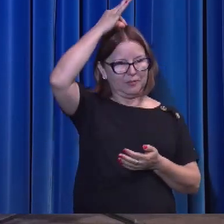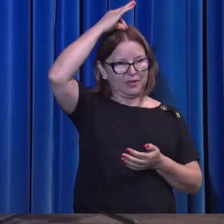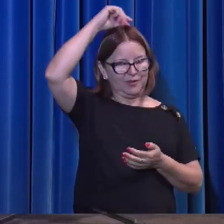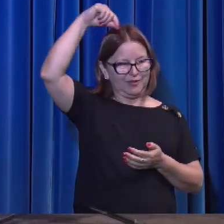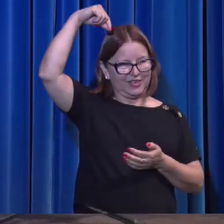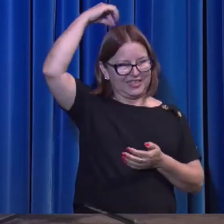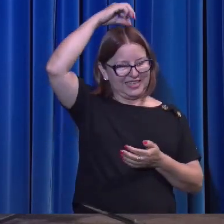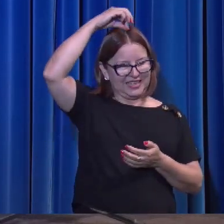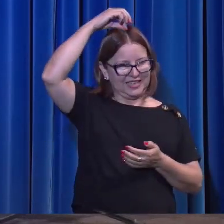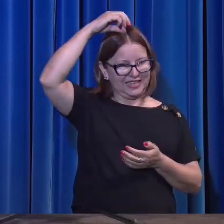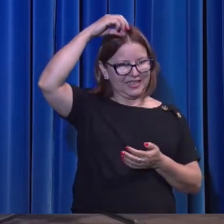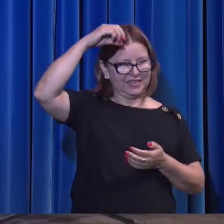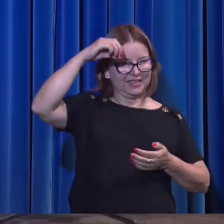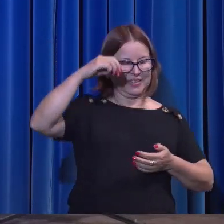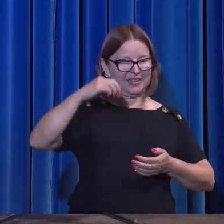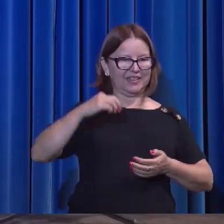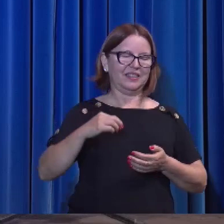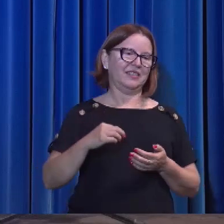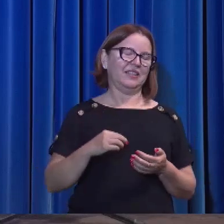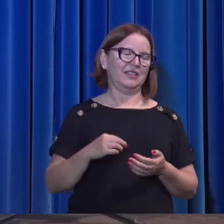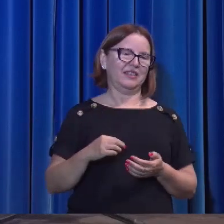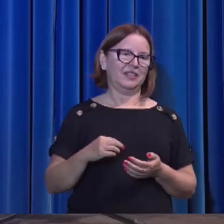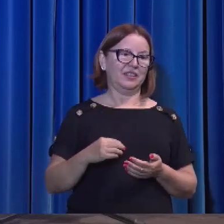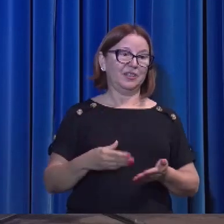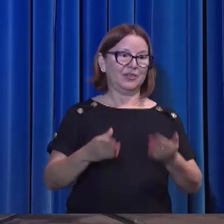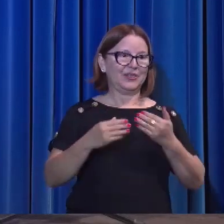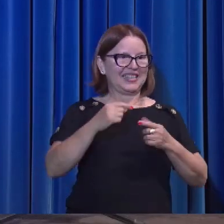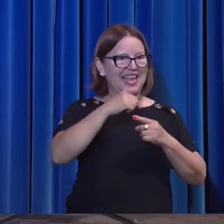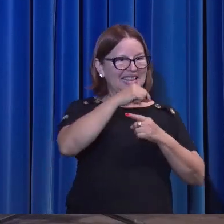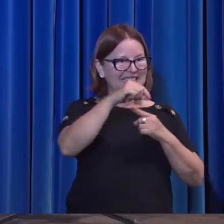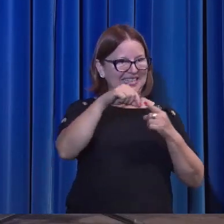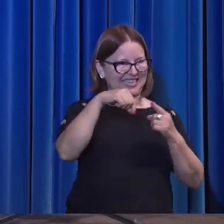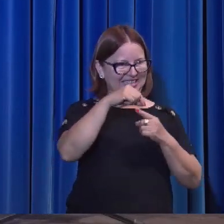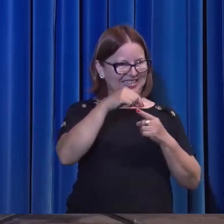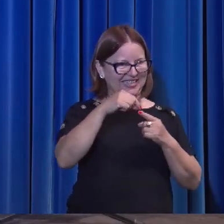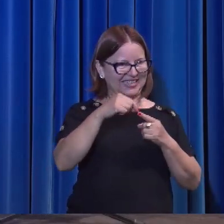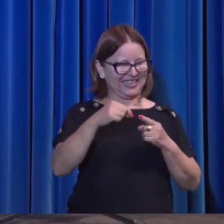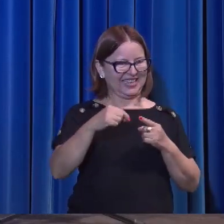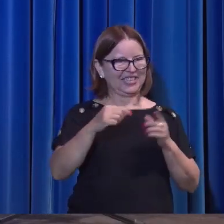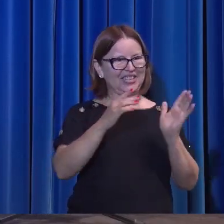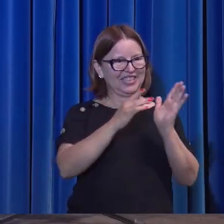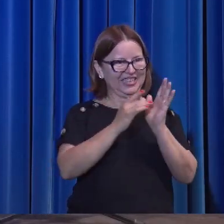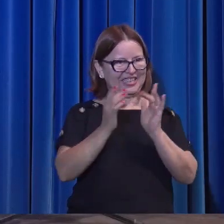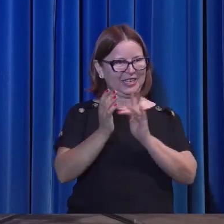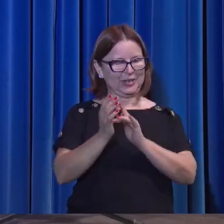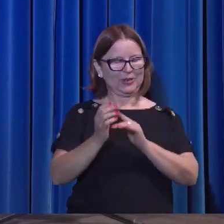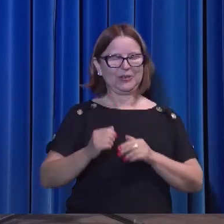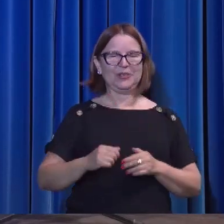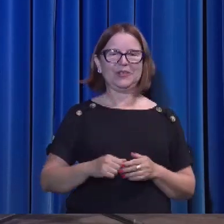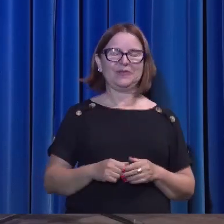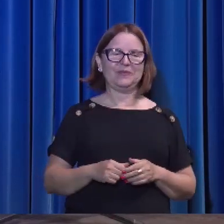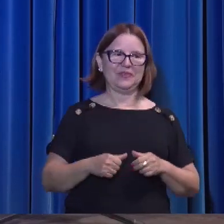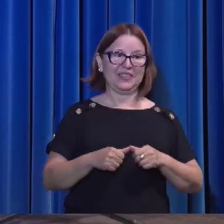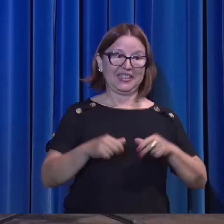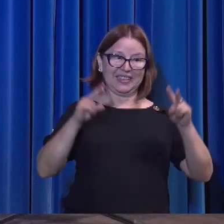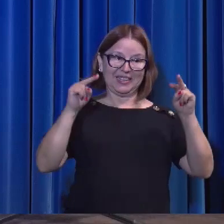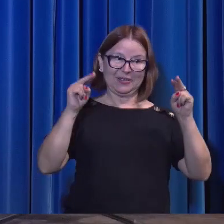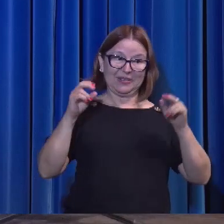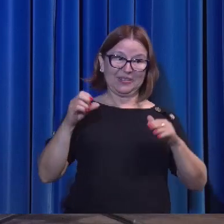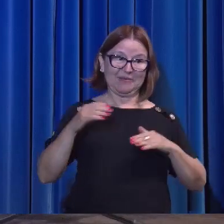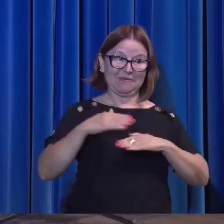nos concede a santidade de Jesus. É este o assunto que é mais importante.